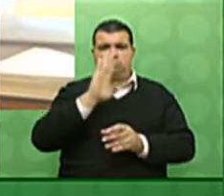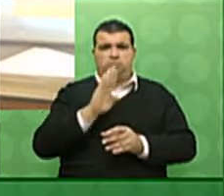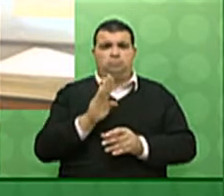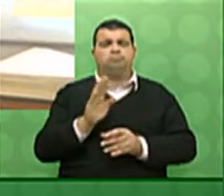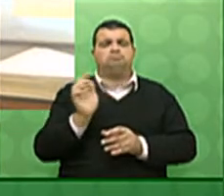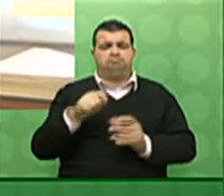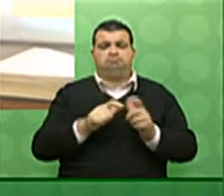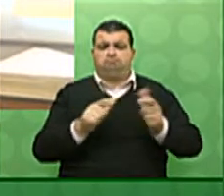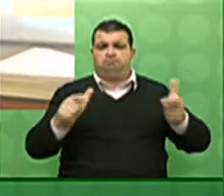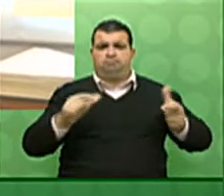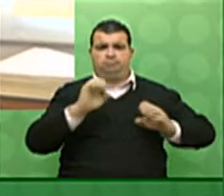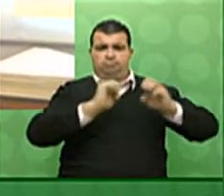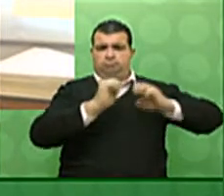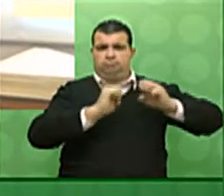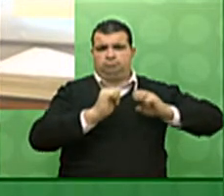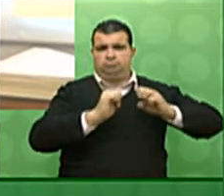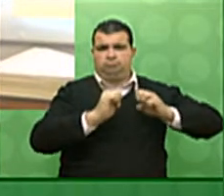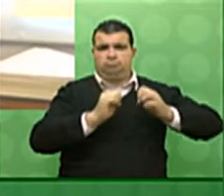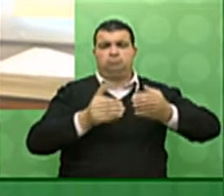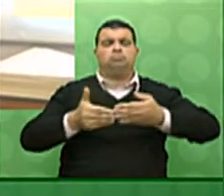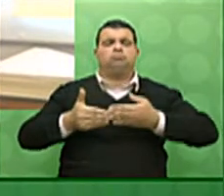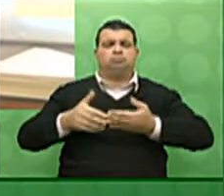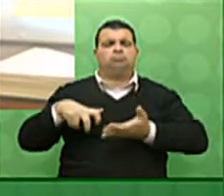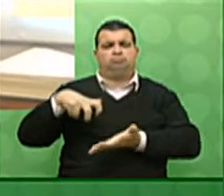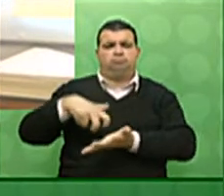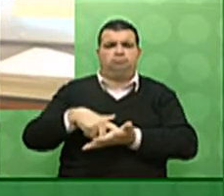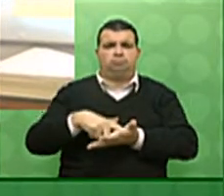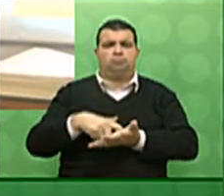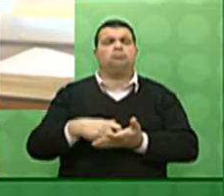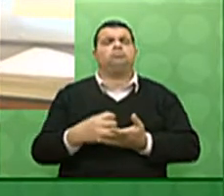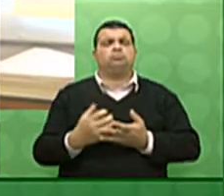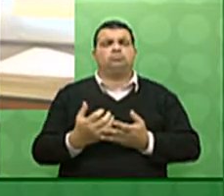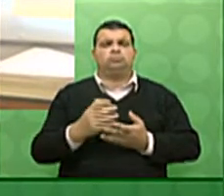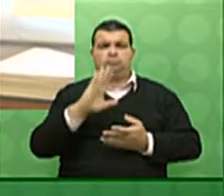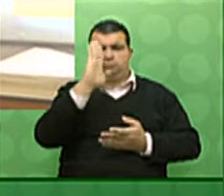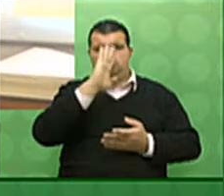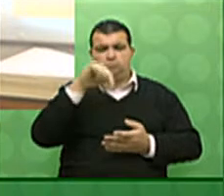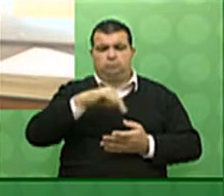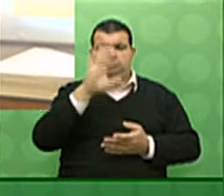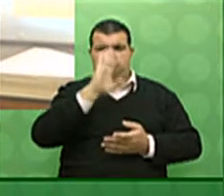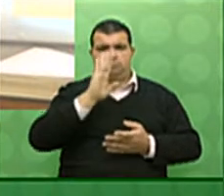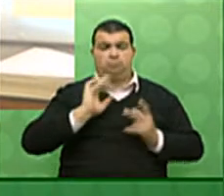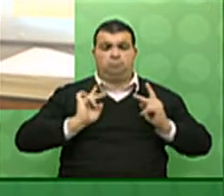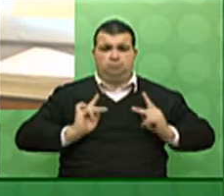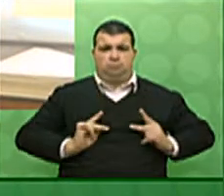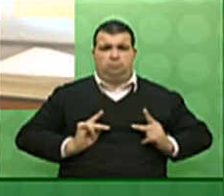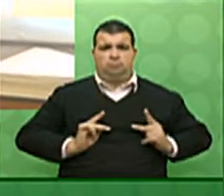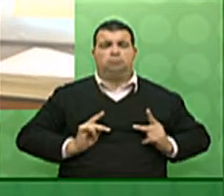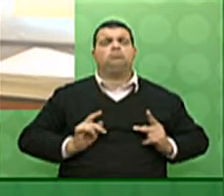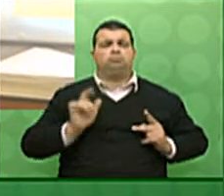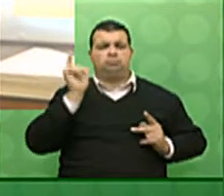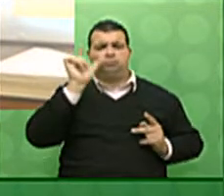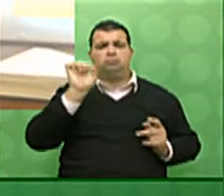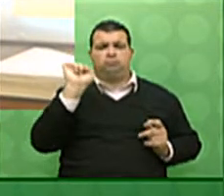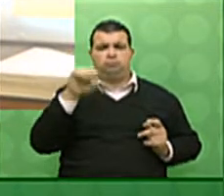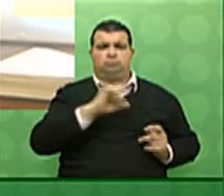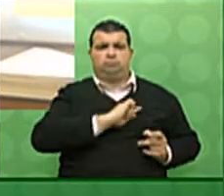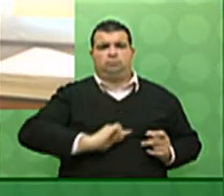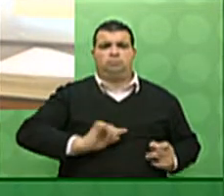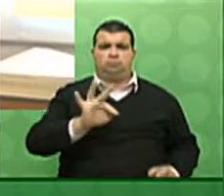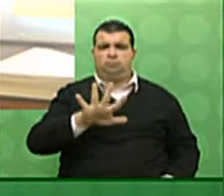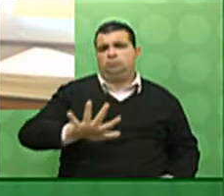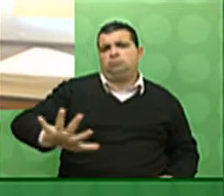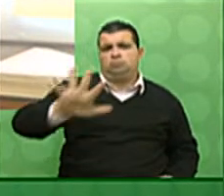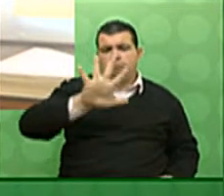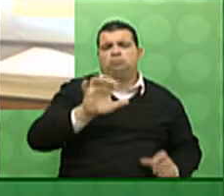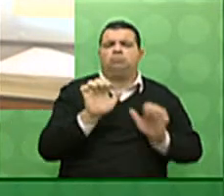indústrias. O pedido de socorro emergencial aos brasileiros, oportunamente estabelecido pelo governo federal,